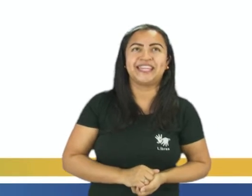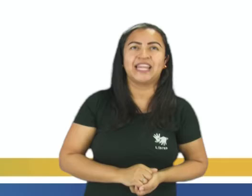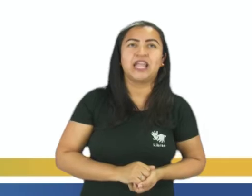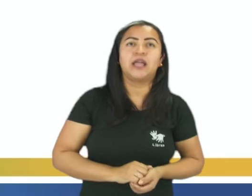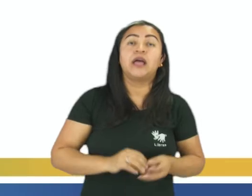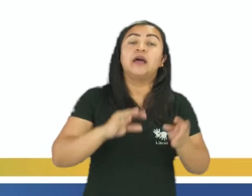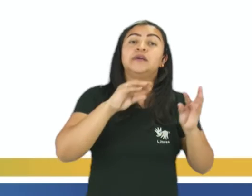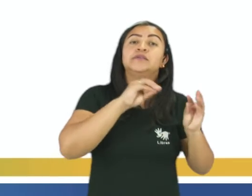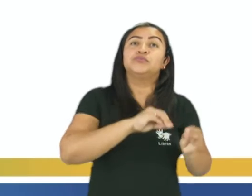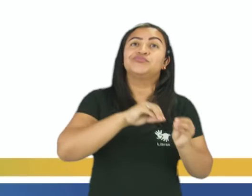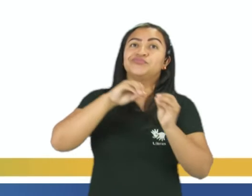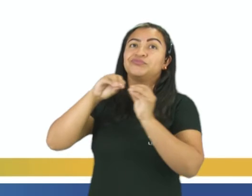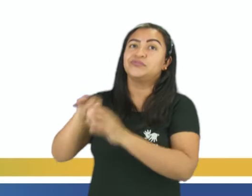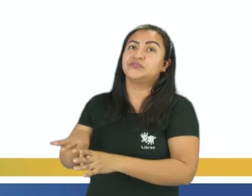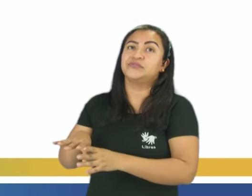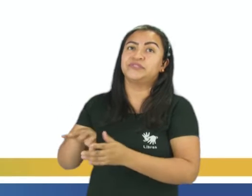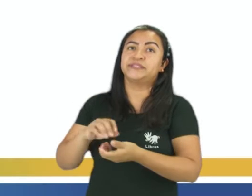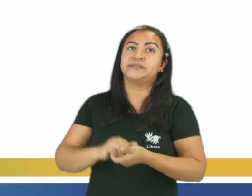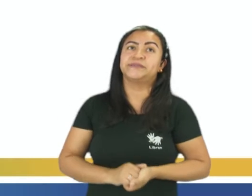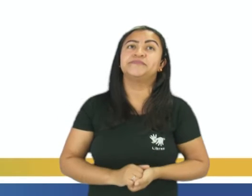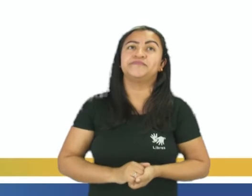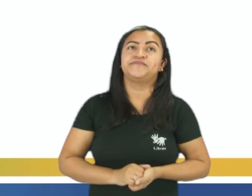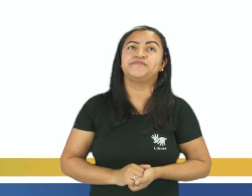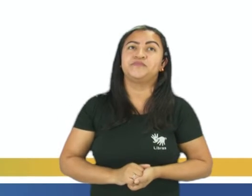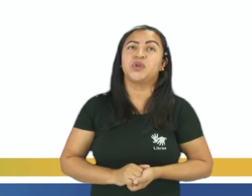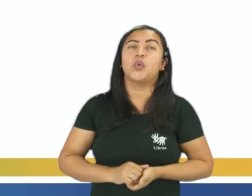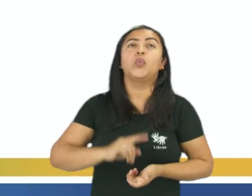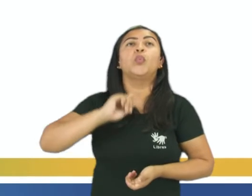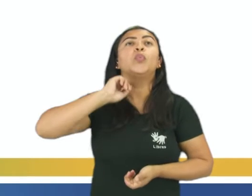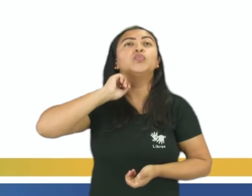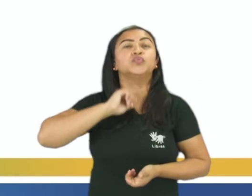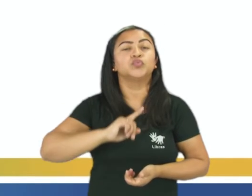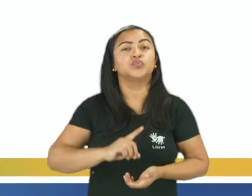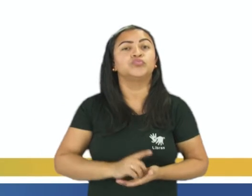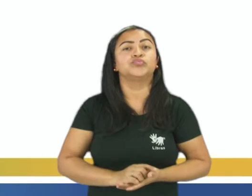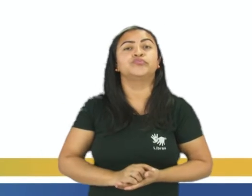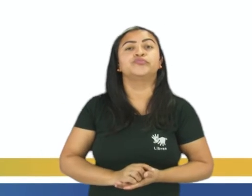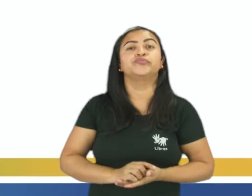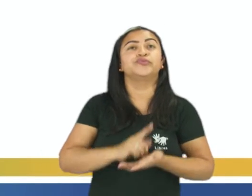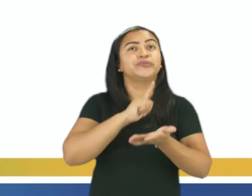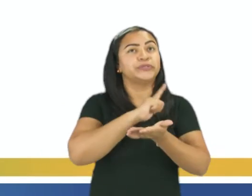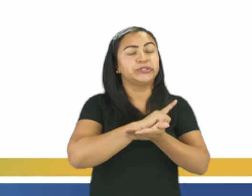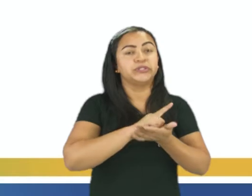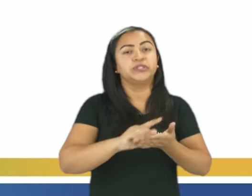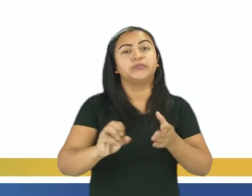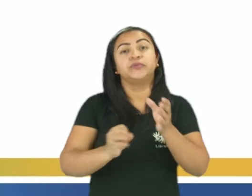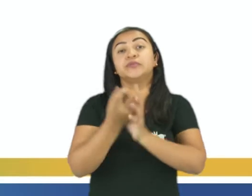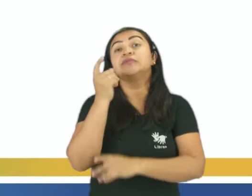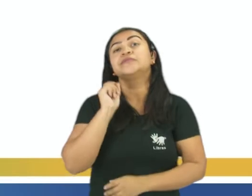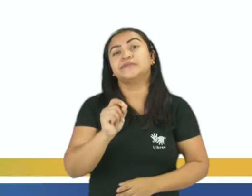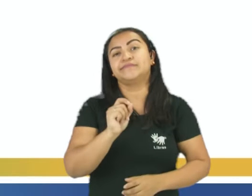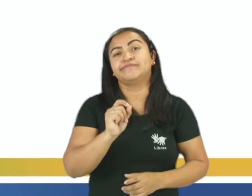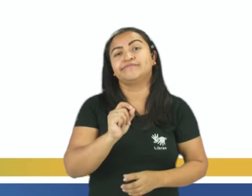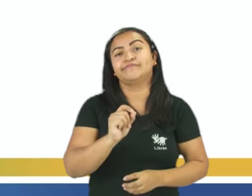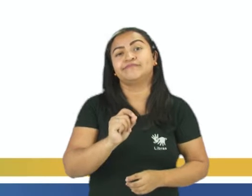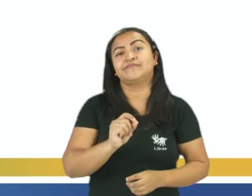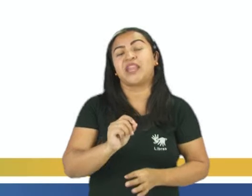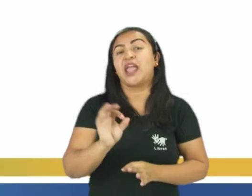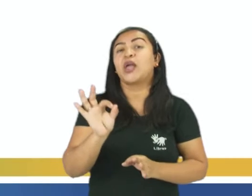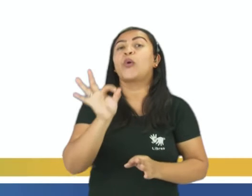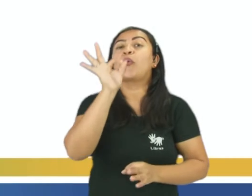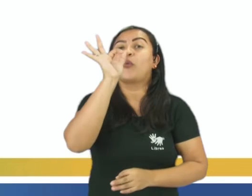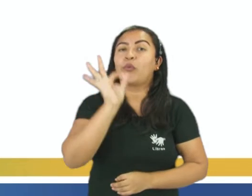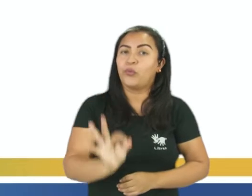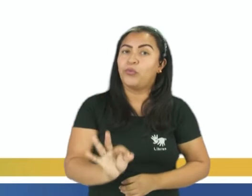Descarte. O esgoto é clarificado, né, limpinho, o é que vai acontecer? É corretamente tratado